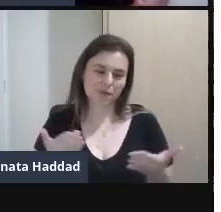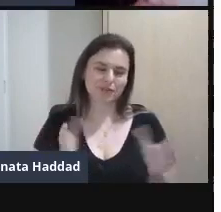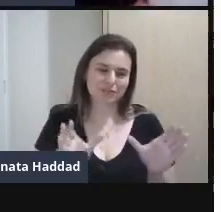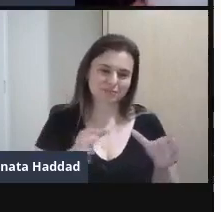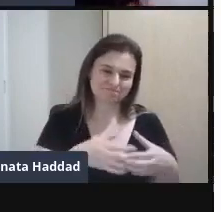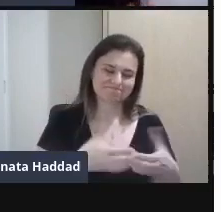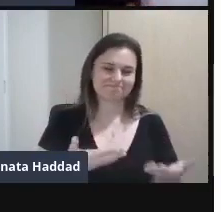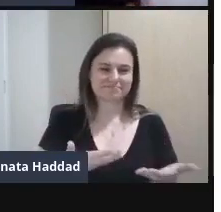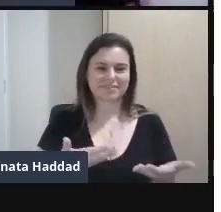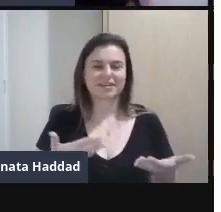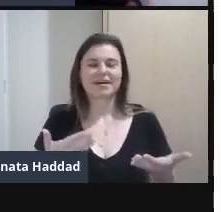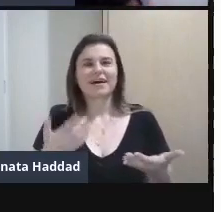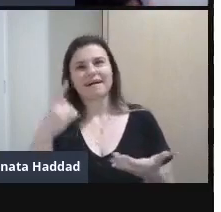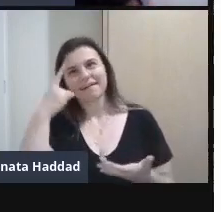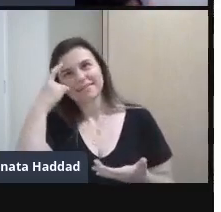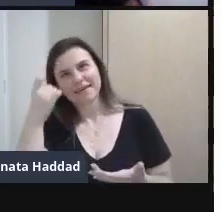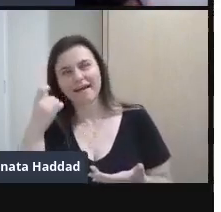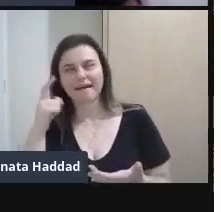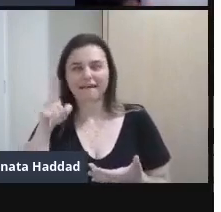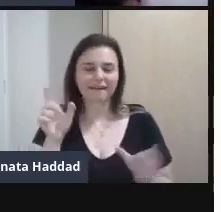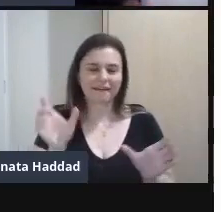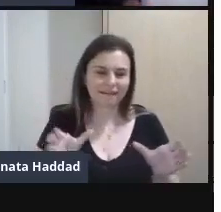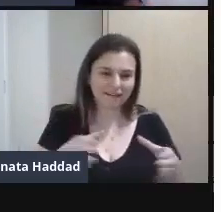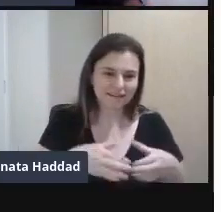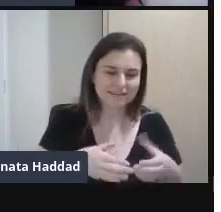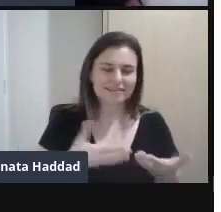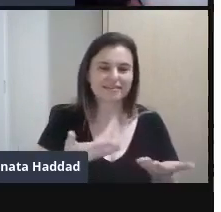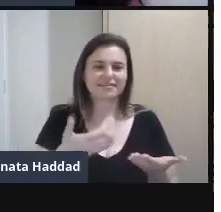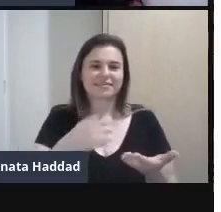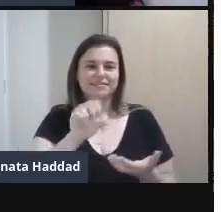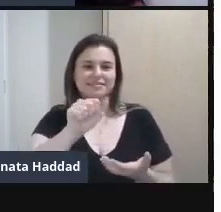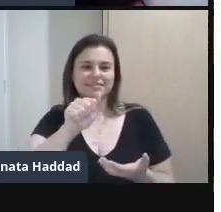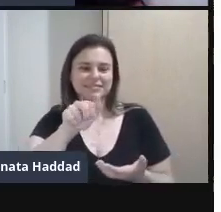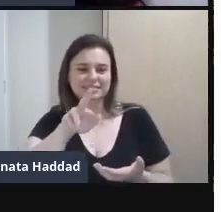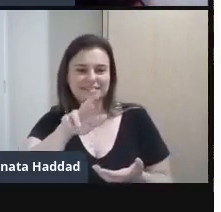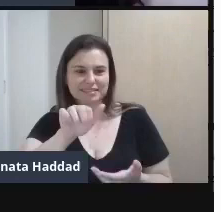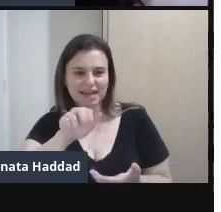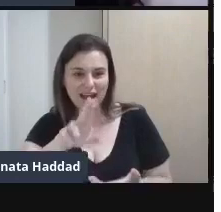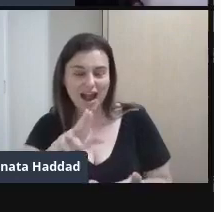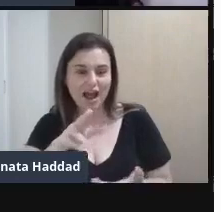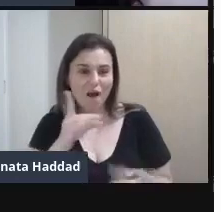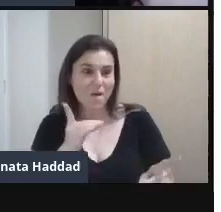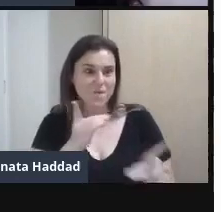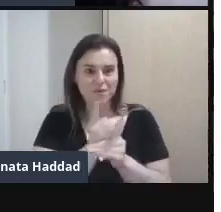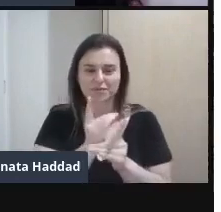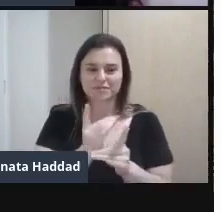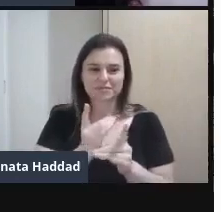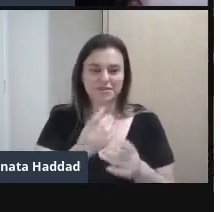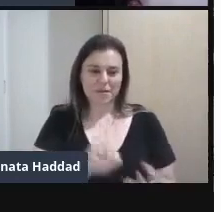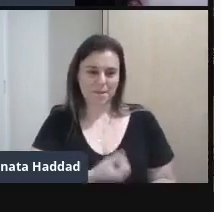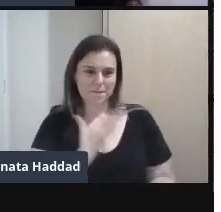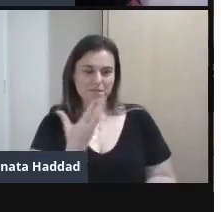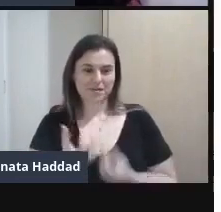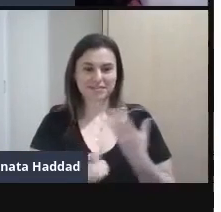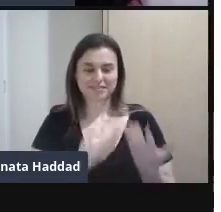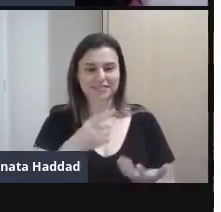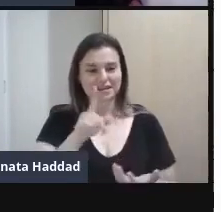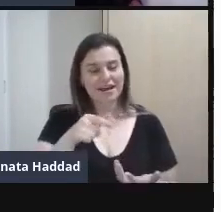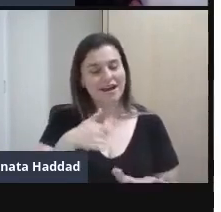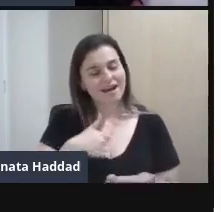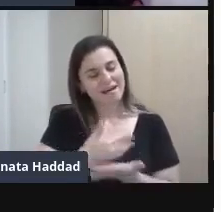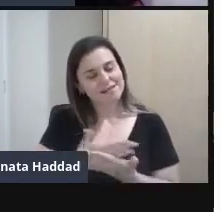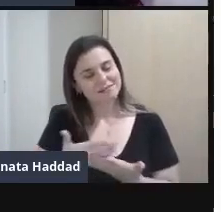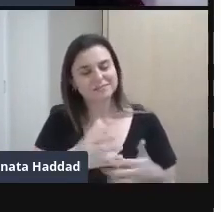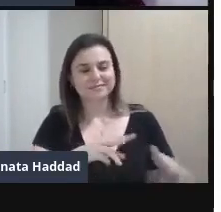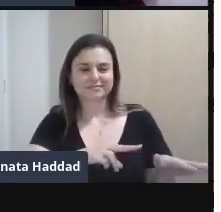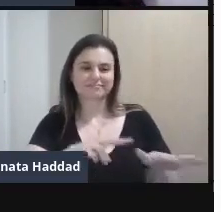todas De coletivo De saraus De encontros De poesia Vem realmente Daqui Da semana